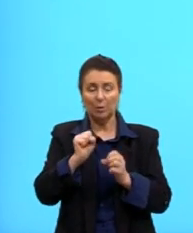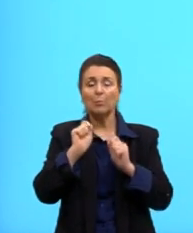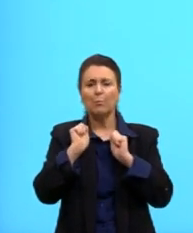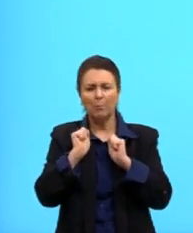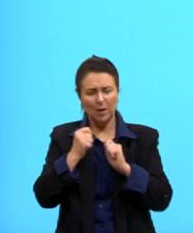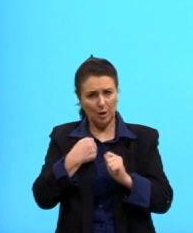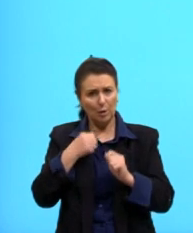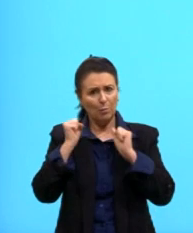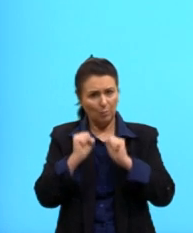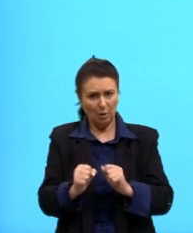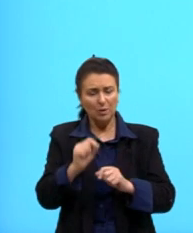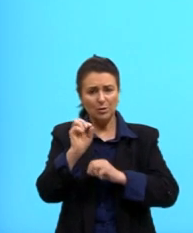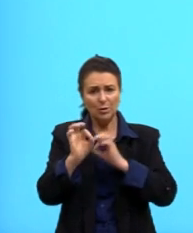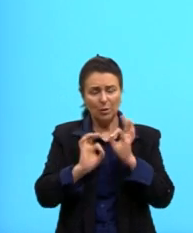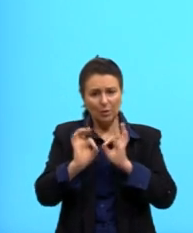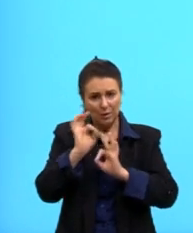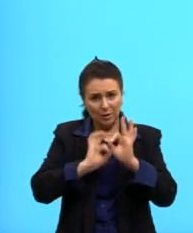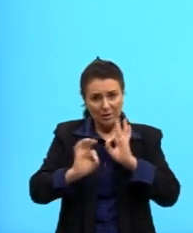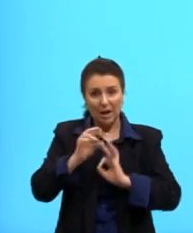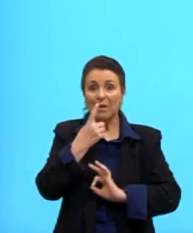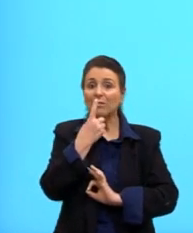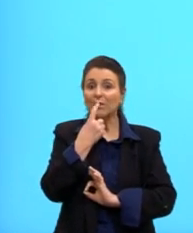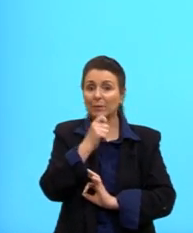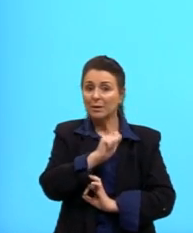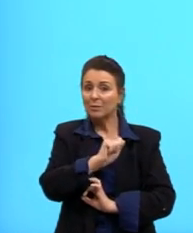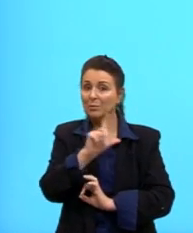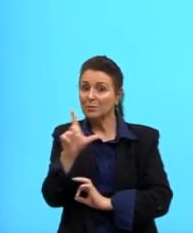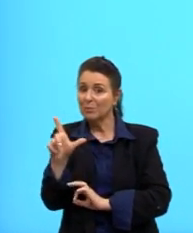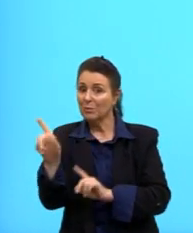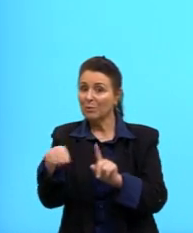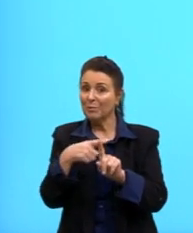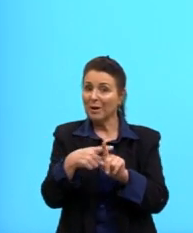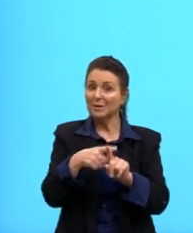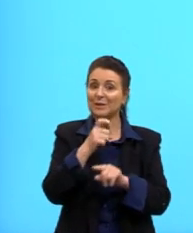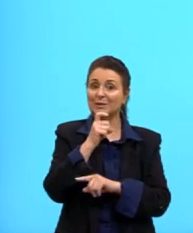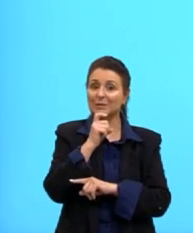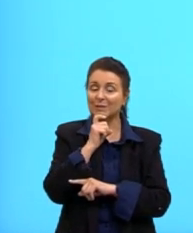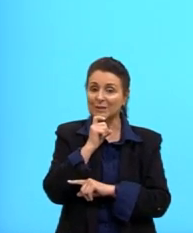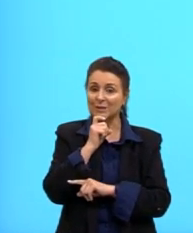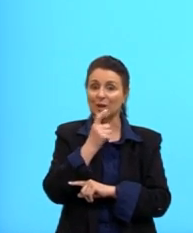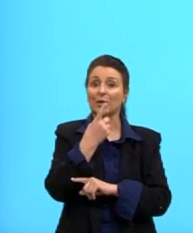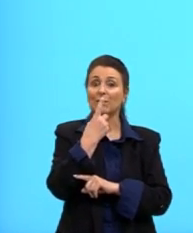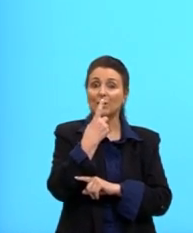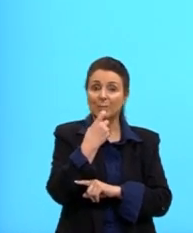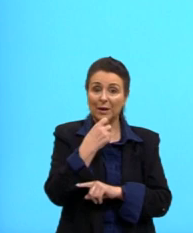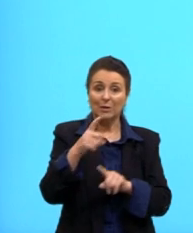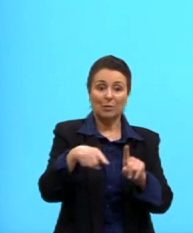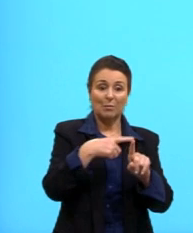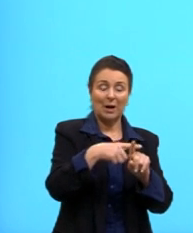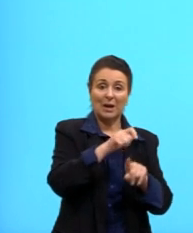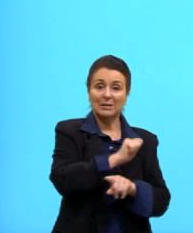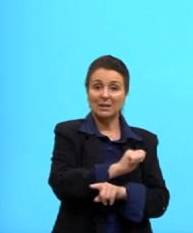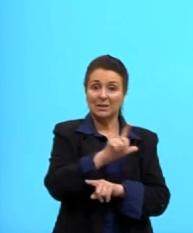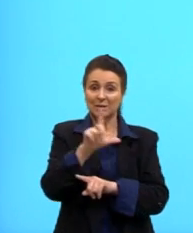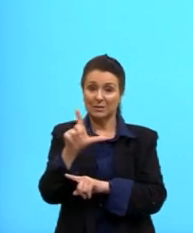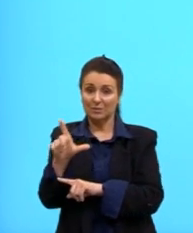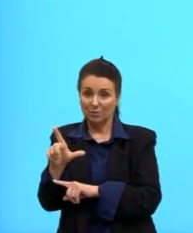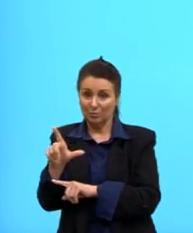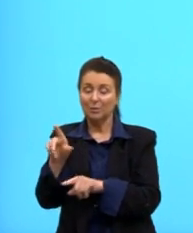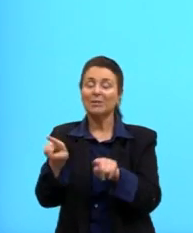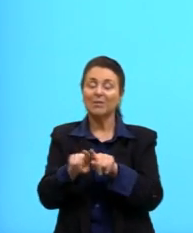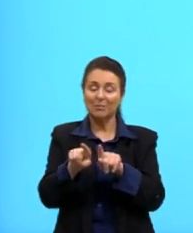isso como vermelho e azul mais verde, né? Porque o vermelho mais o azul eu também consigo fazer o